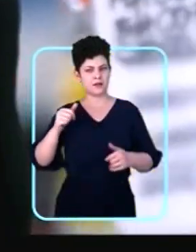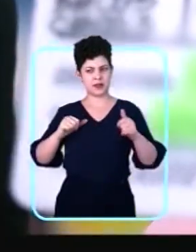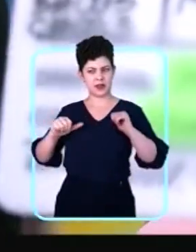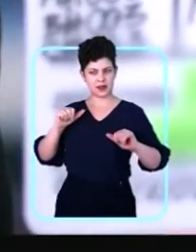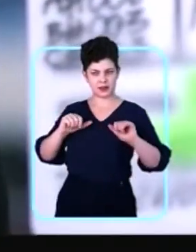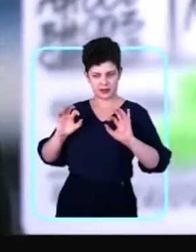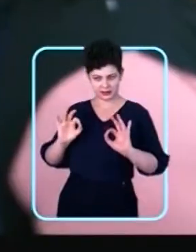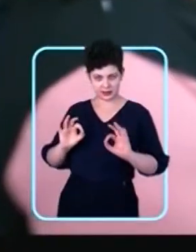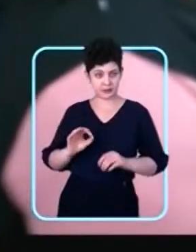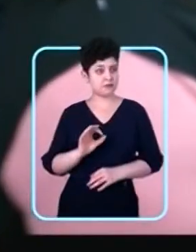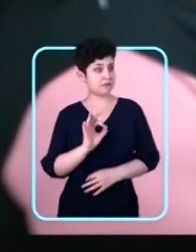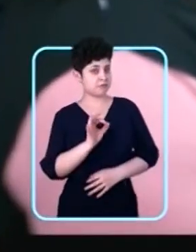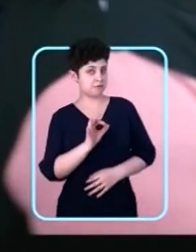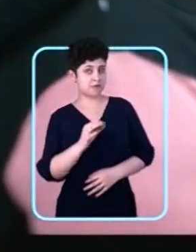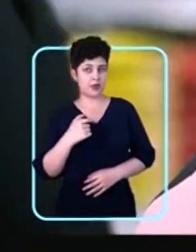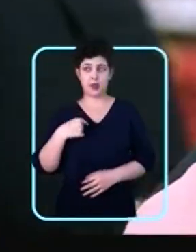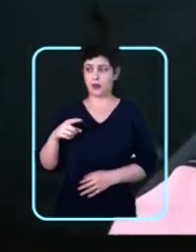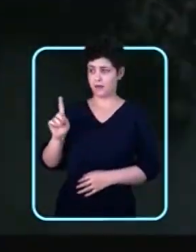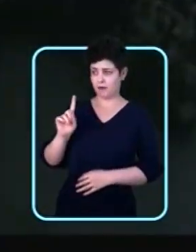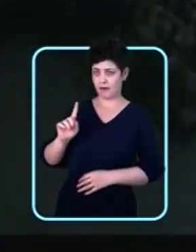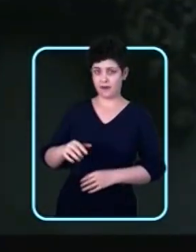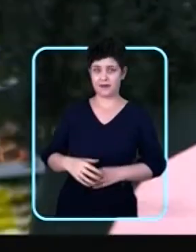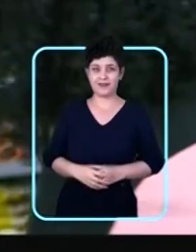né? Sou. Pois é, eu não.